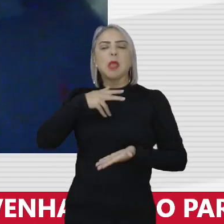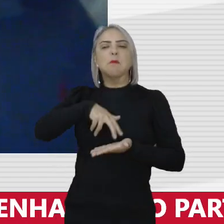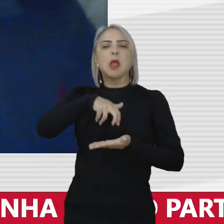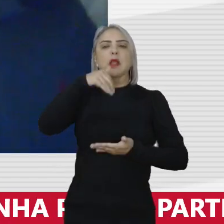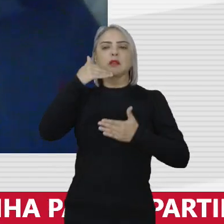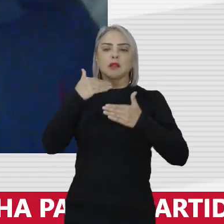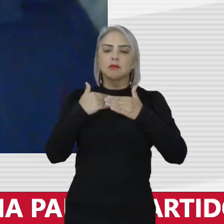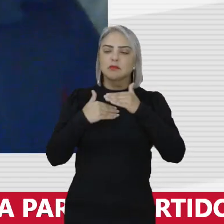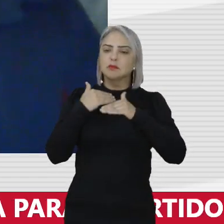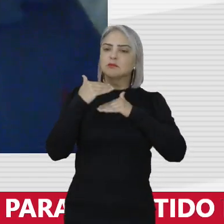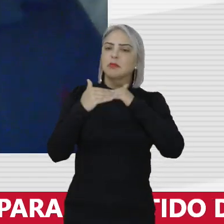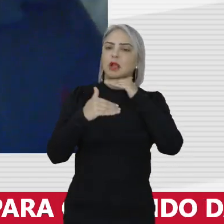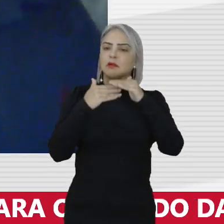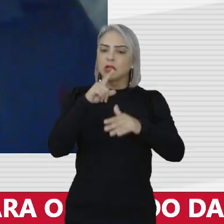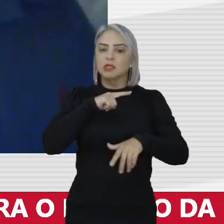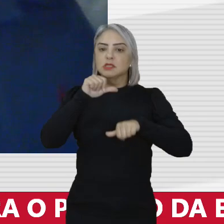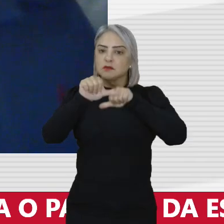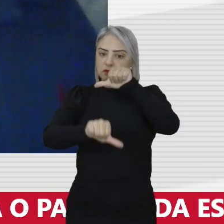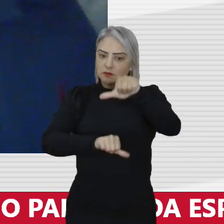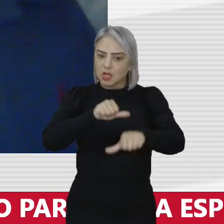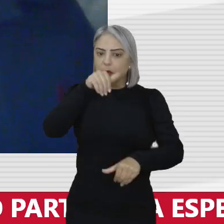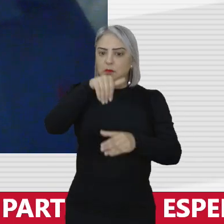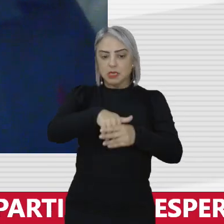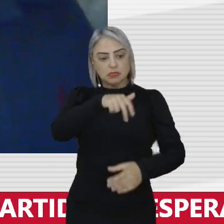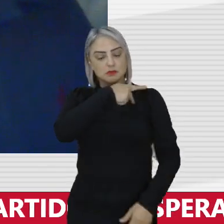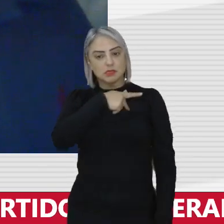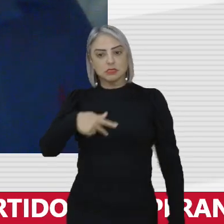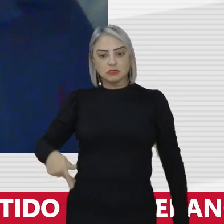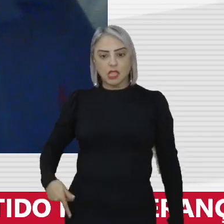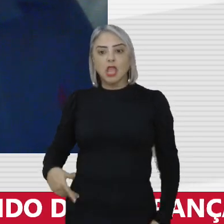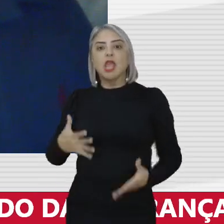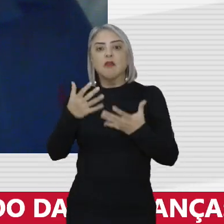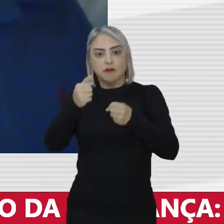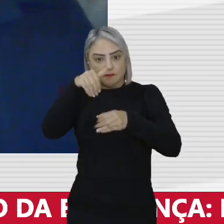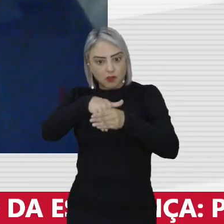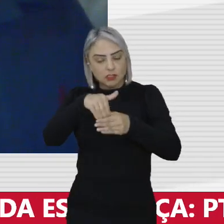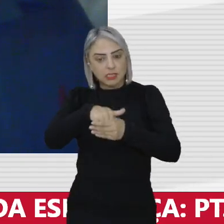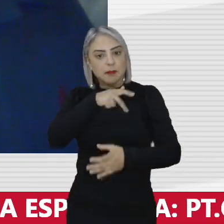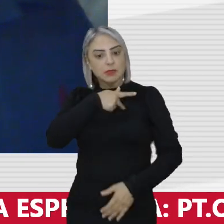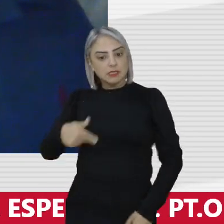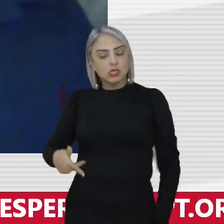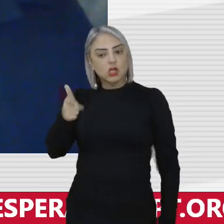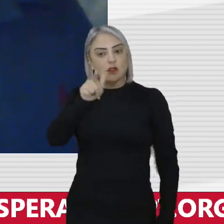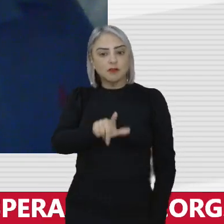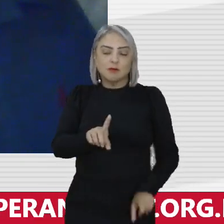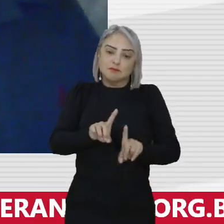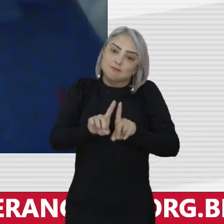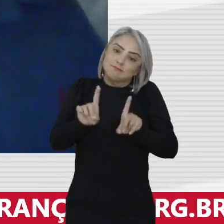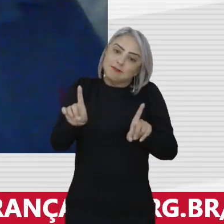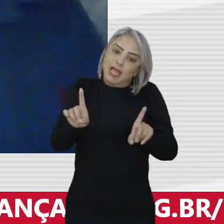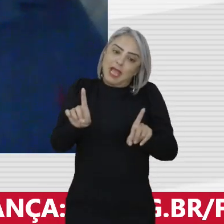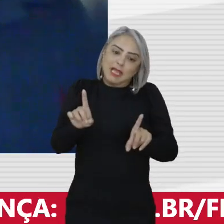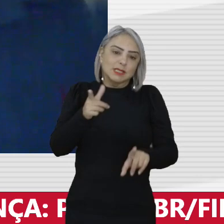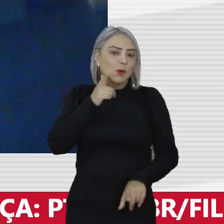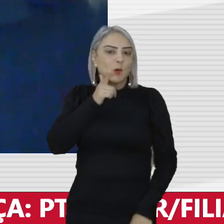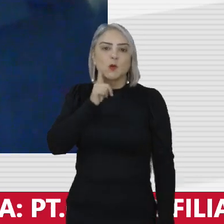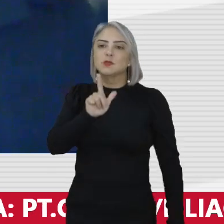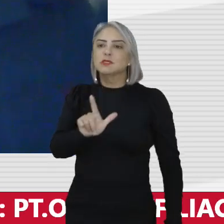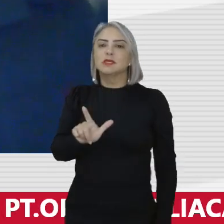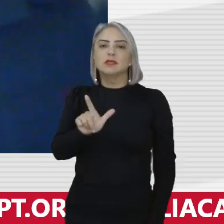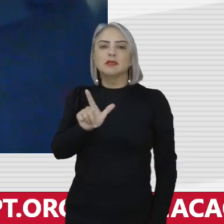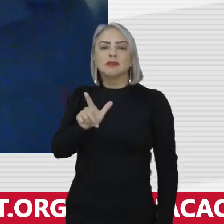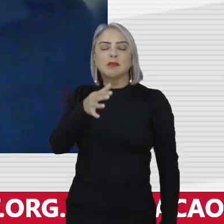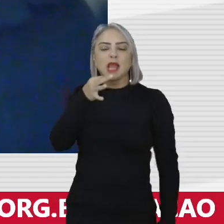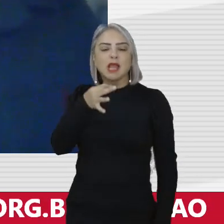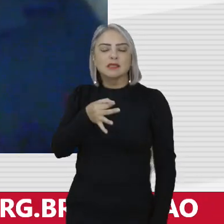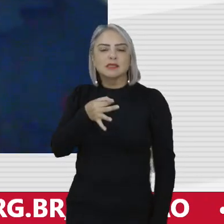evolução, tivemos mudança, nós elegemos presidentes, vamos votar para presidente, mas não se conseguiu acertar